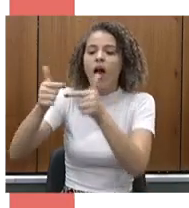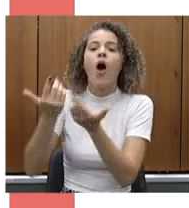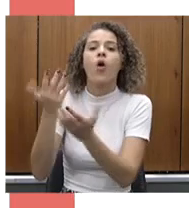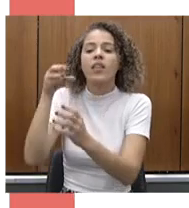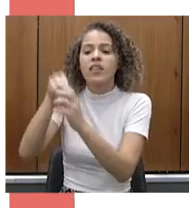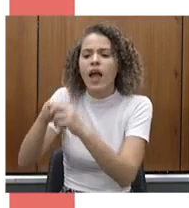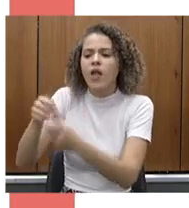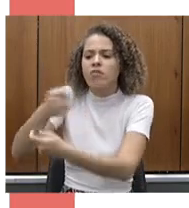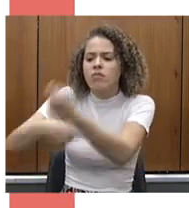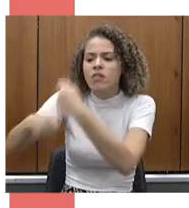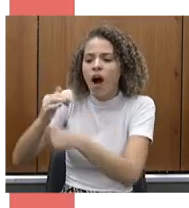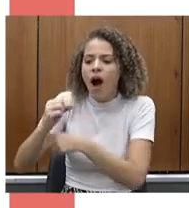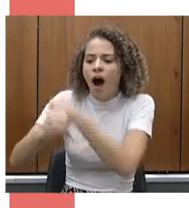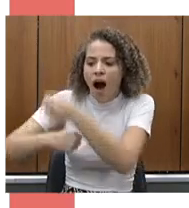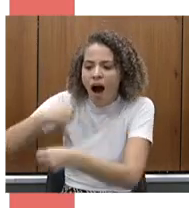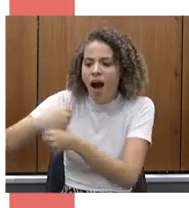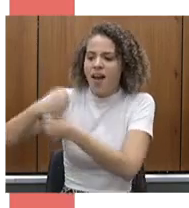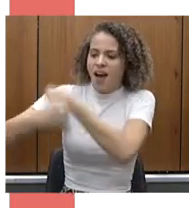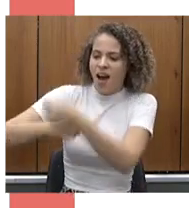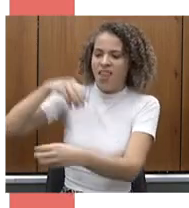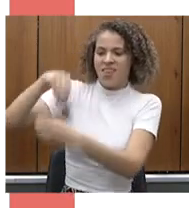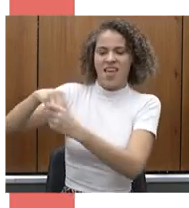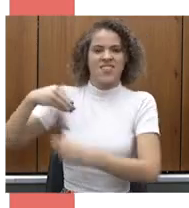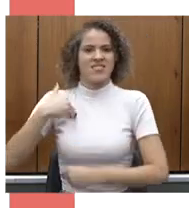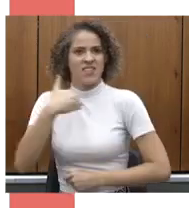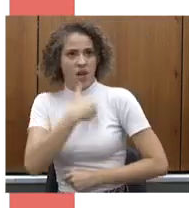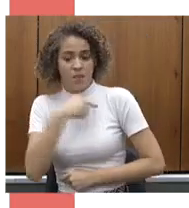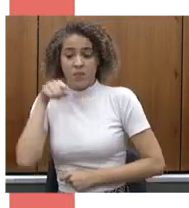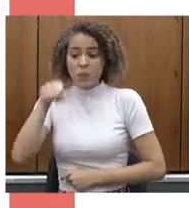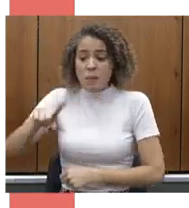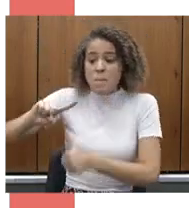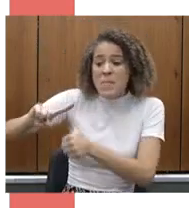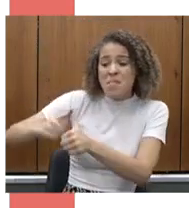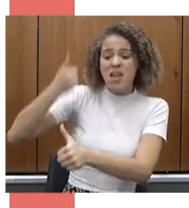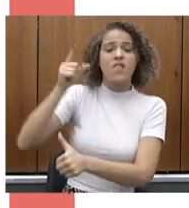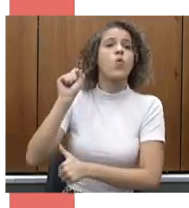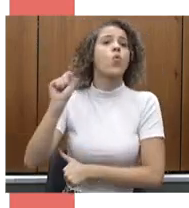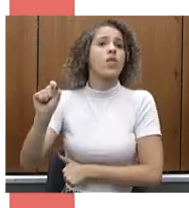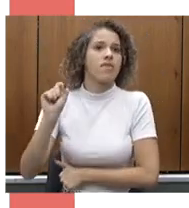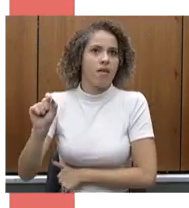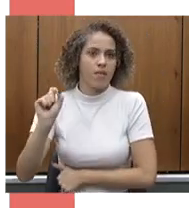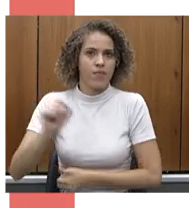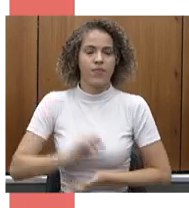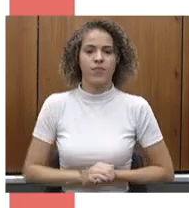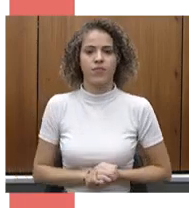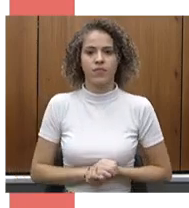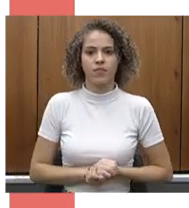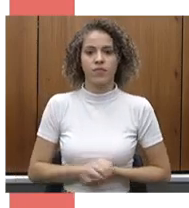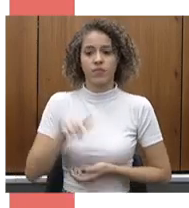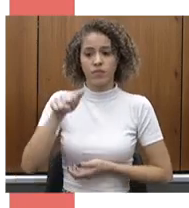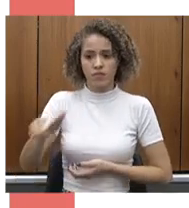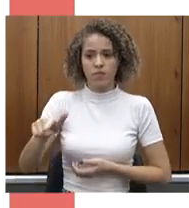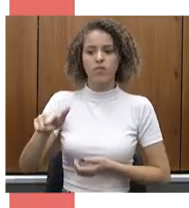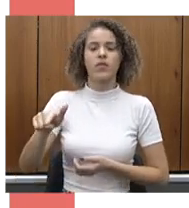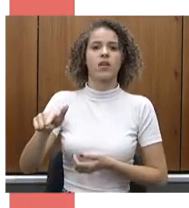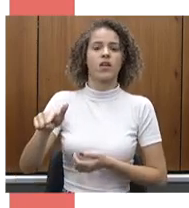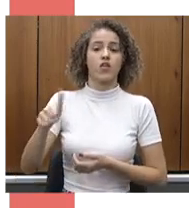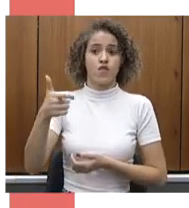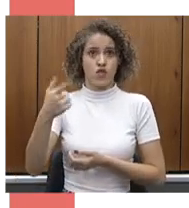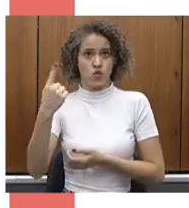anualmente, na saúde do Estado. E pela primeira vez, em 2021, nós